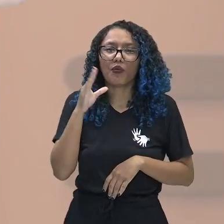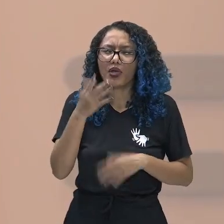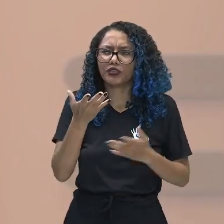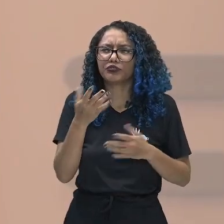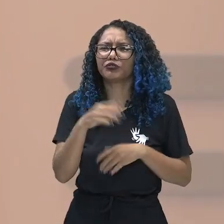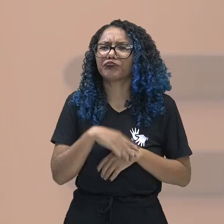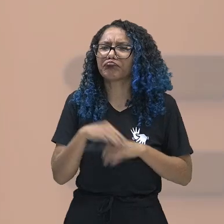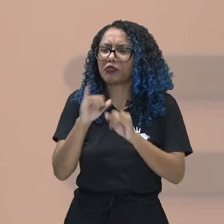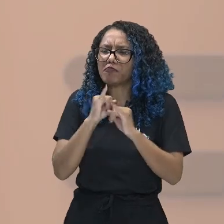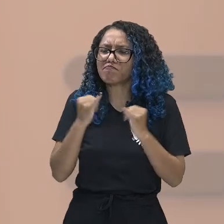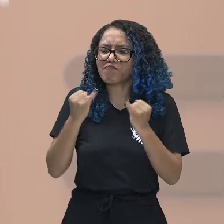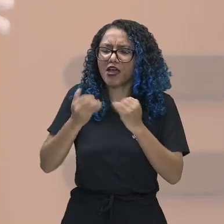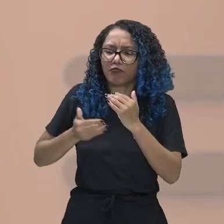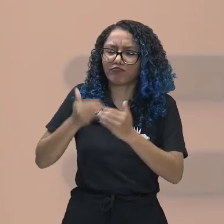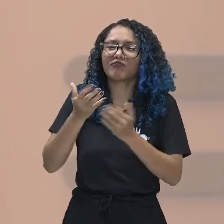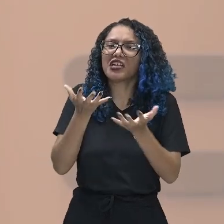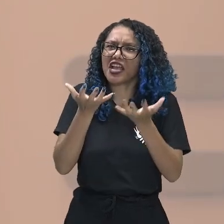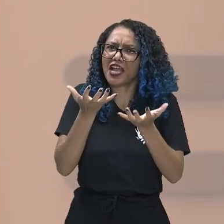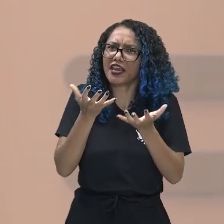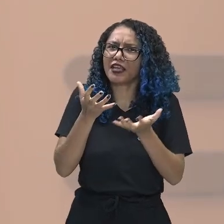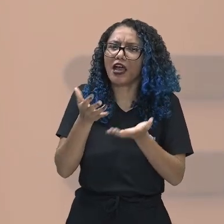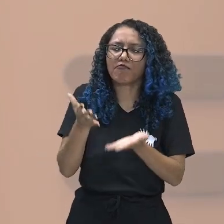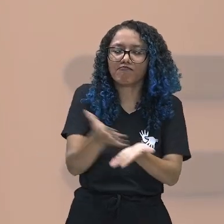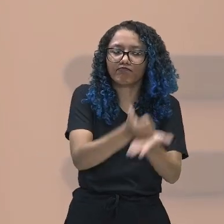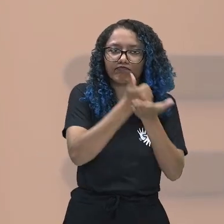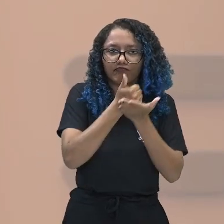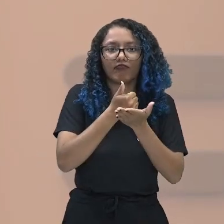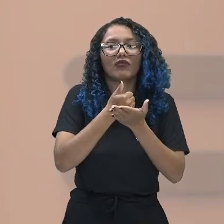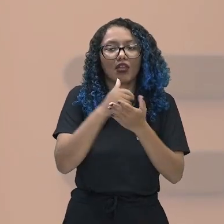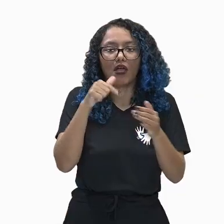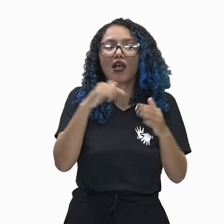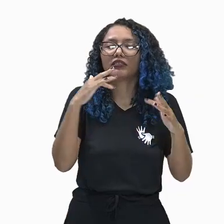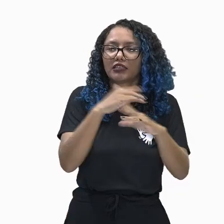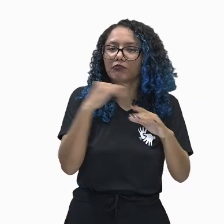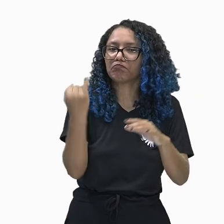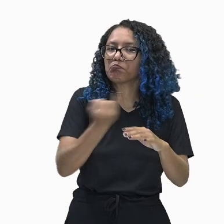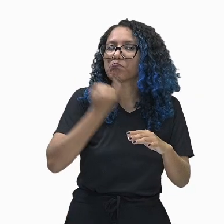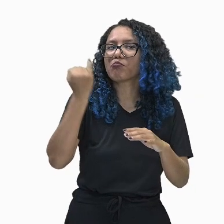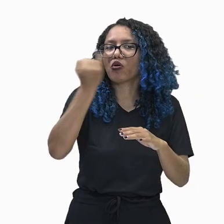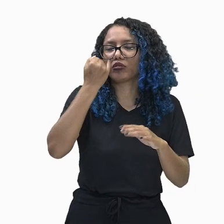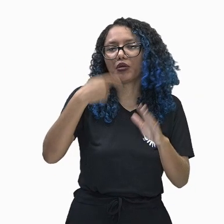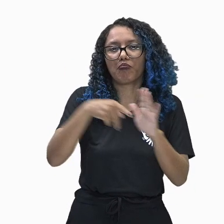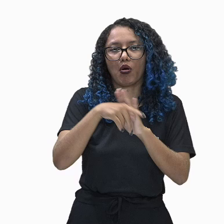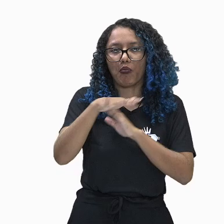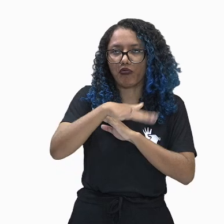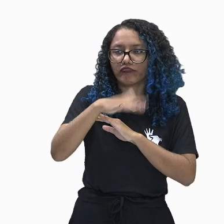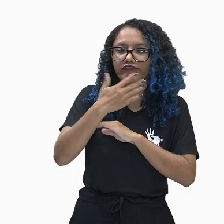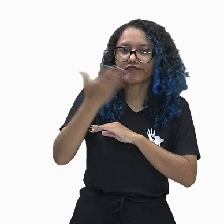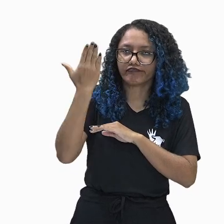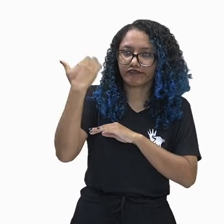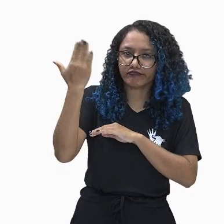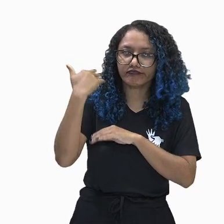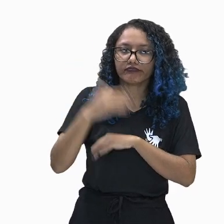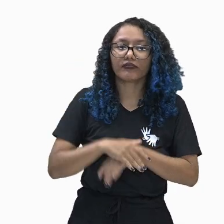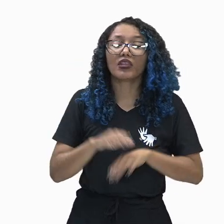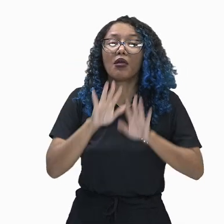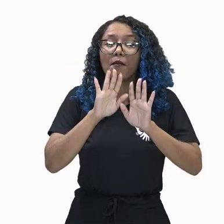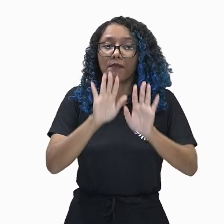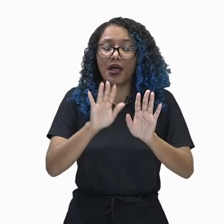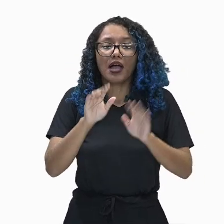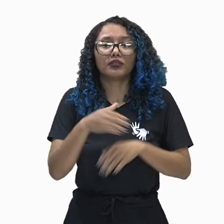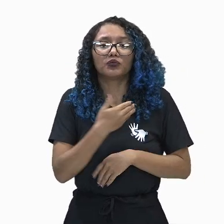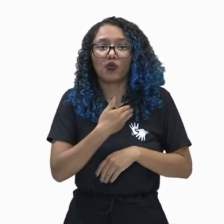queria ter, porque era uma cidade importante, então, dessa Antiguidade. Acompanha ali comigo. Mas foi no governo do